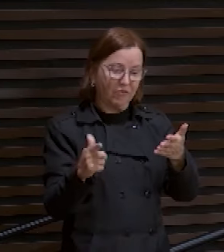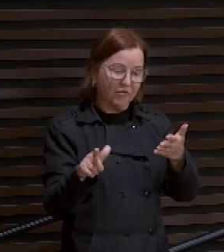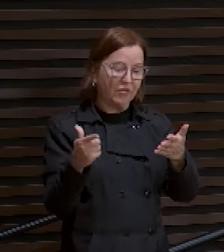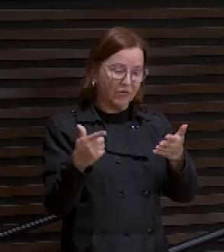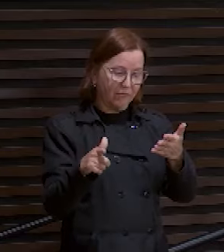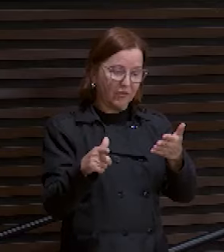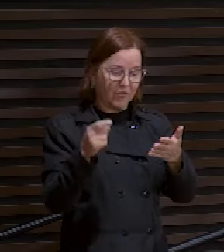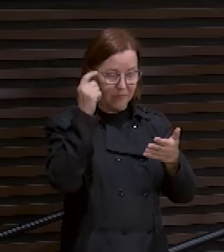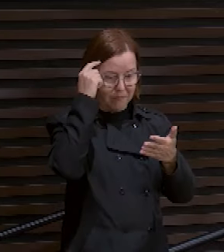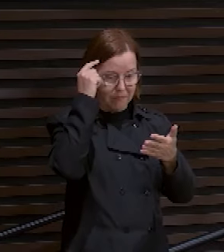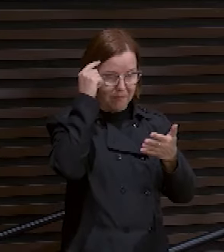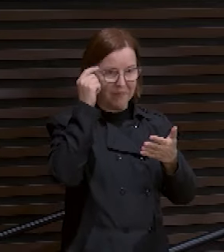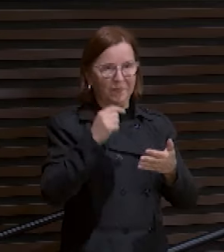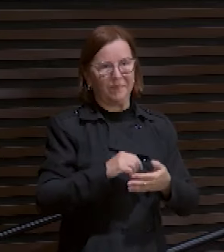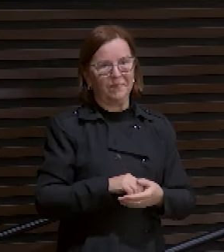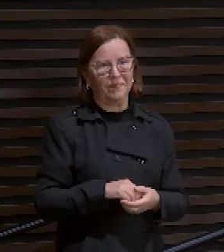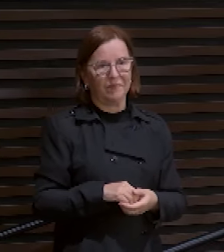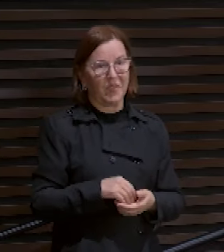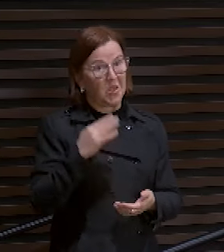Não sei se fizeram isso.